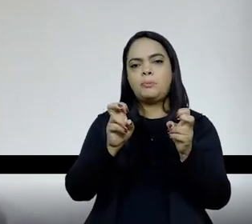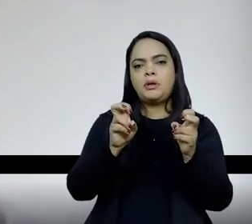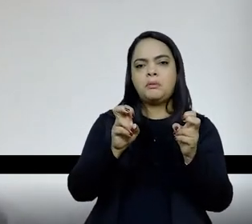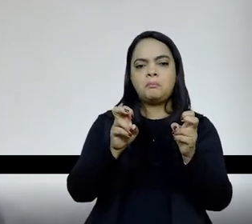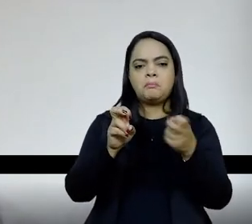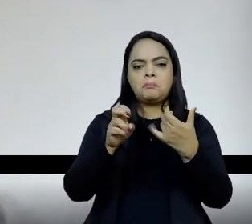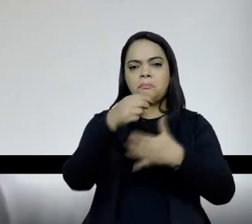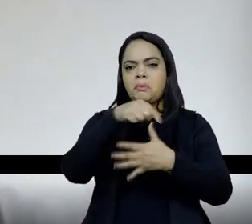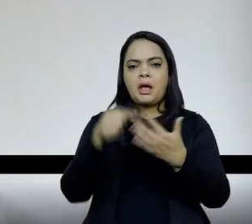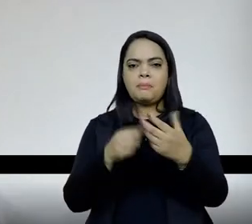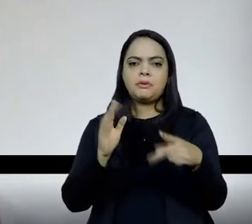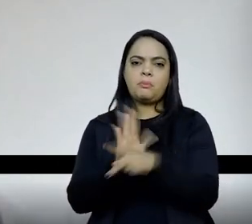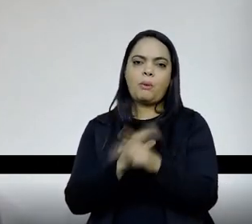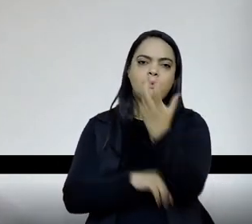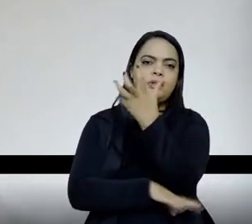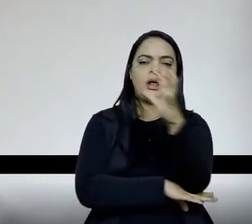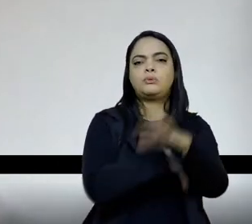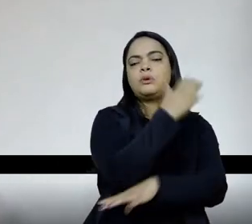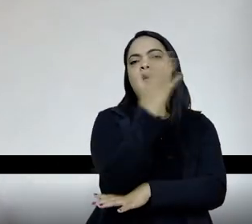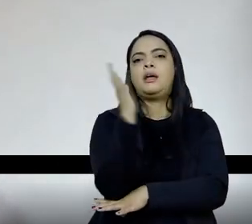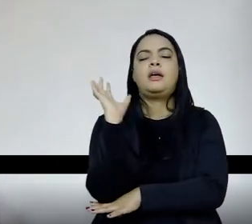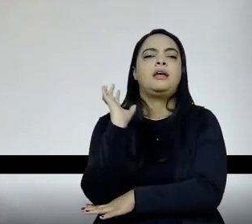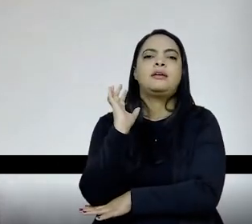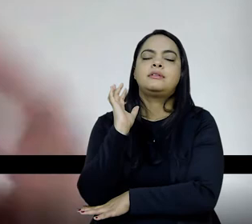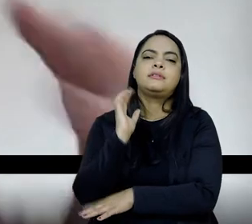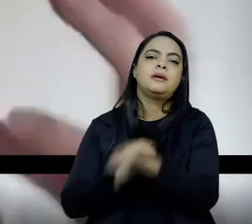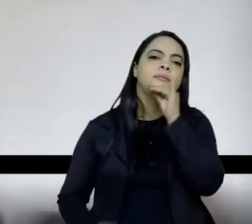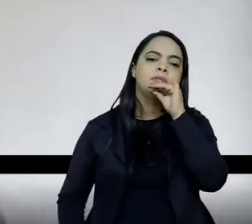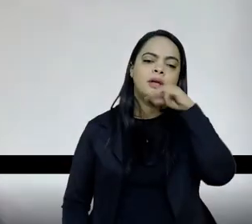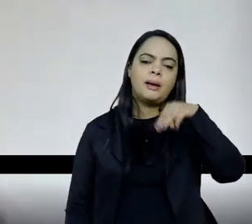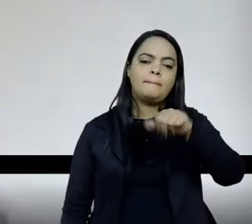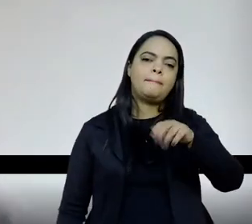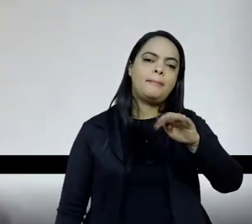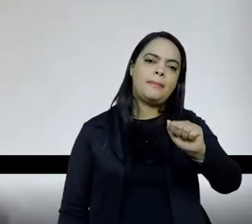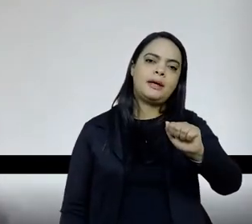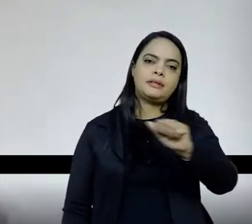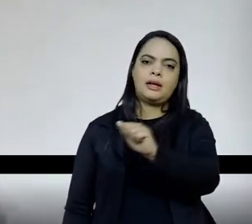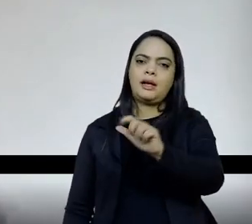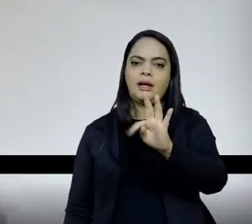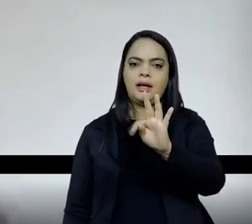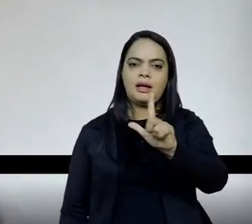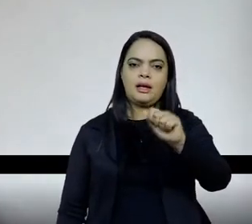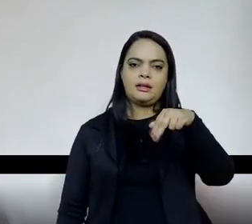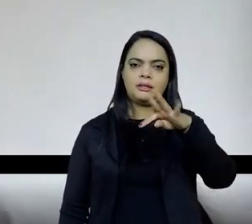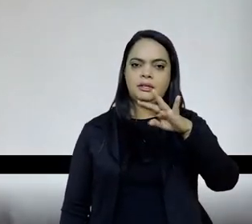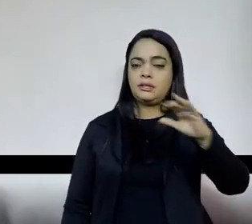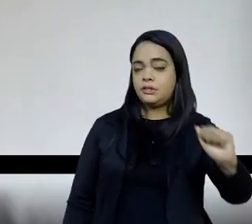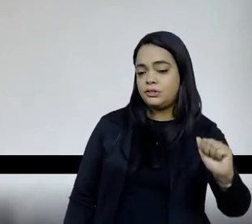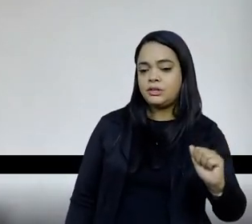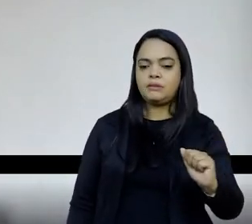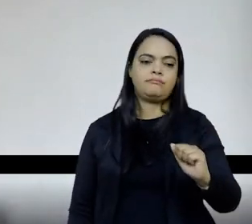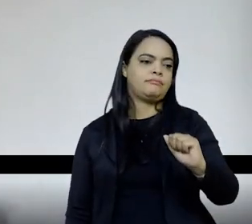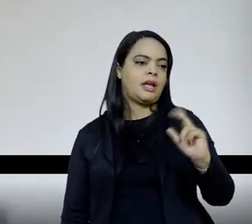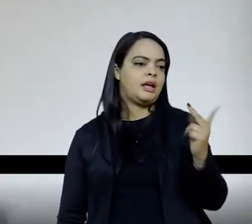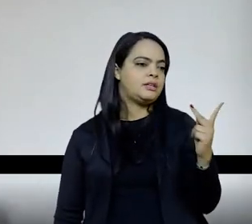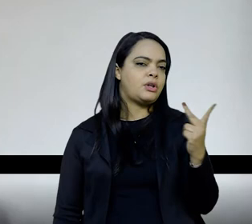gente fazer uma história da Mata Atlântica, já tem, é trazer isso para cá, isso não é pouca coisa, a história do Rio São